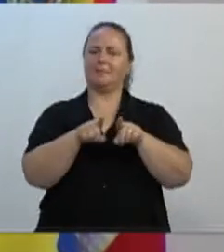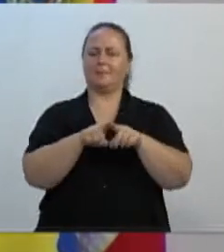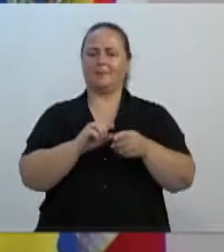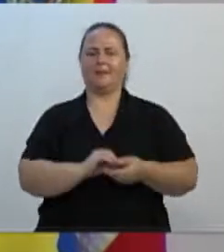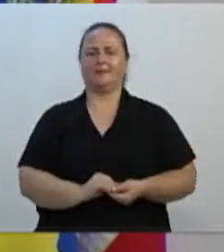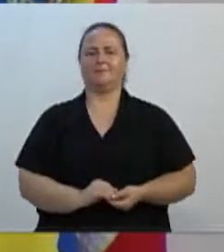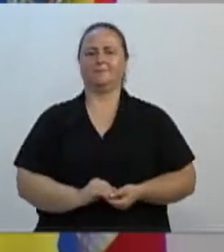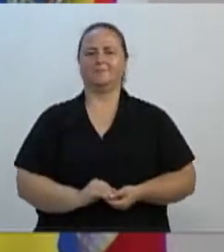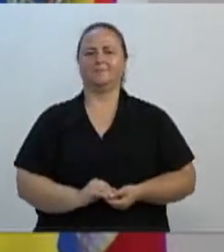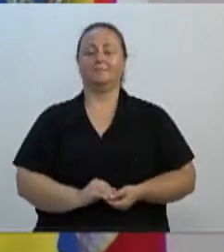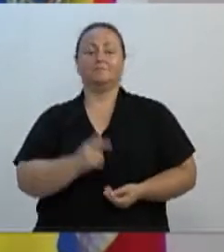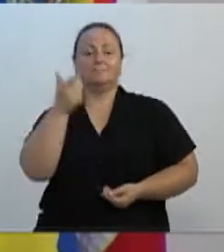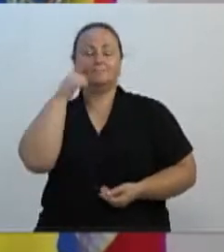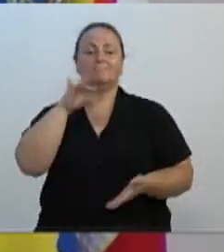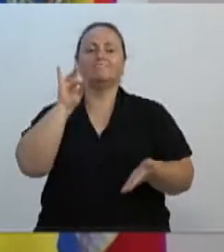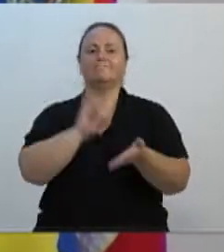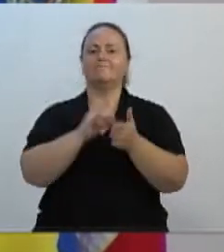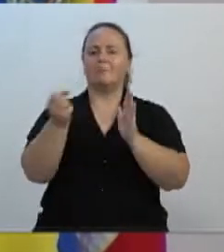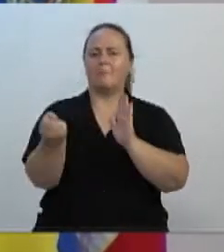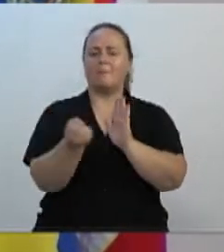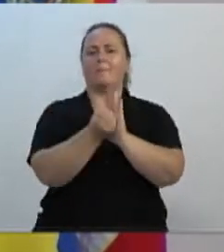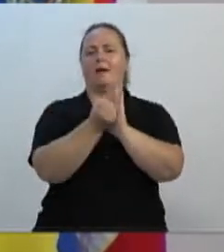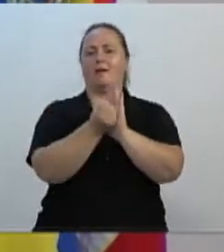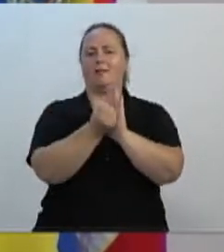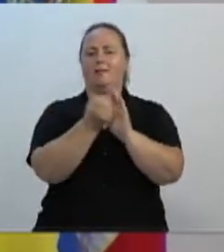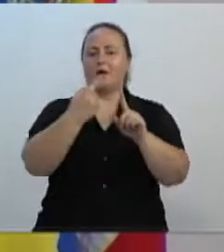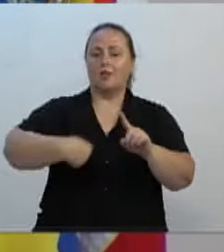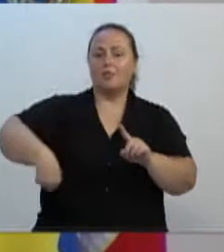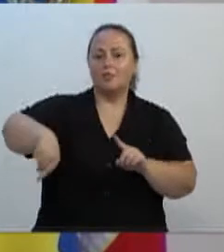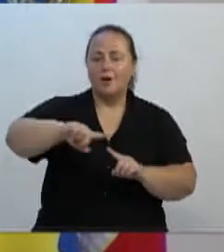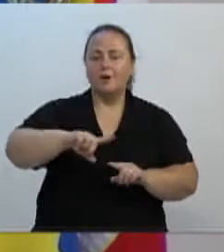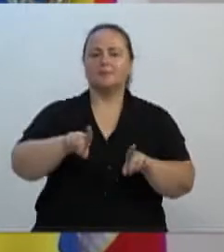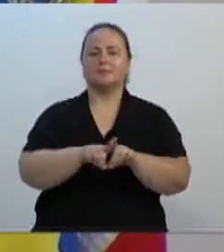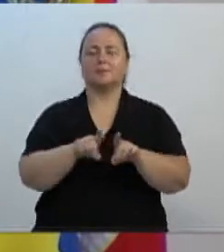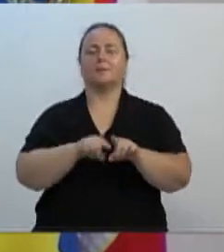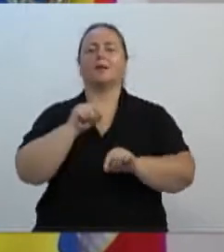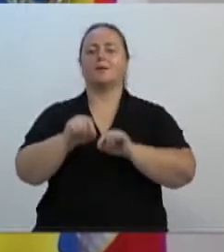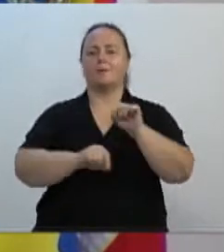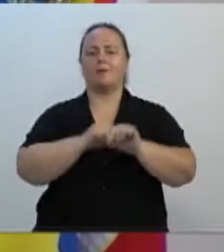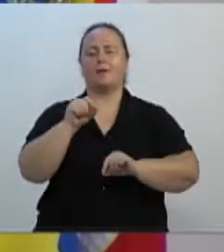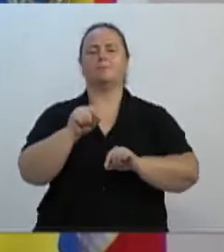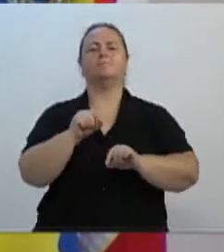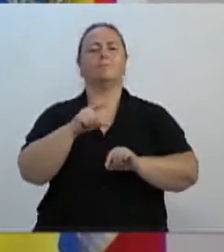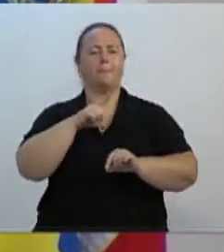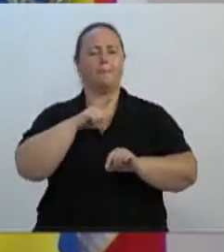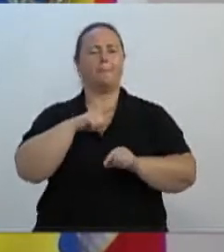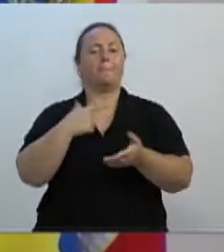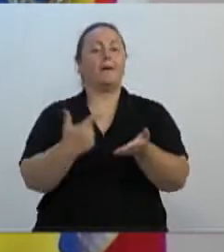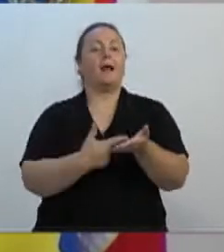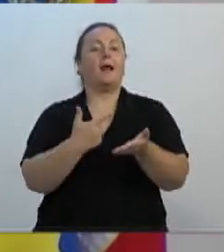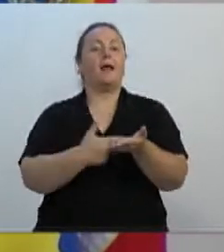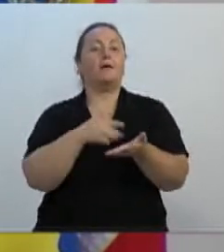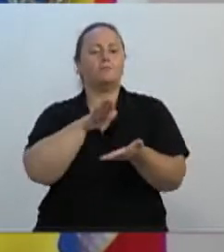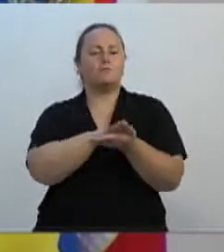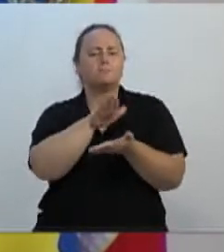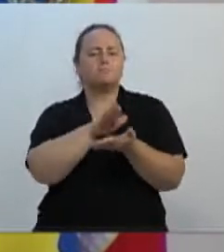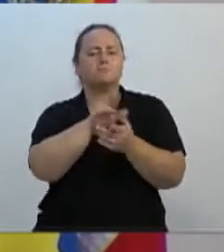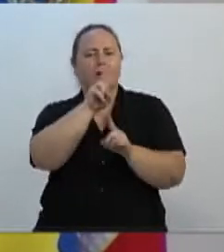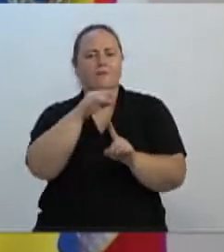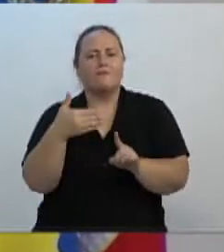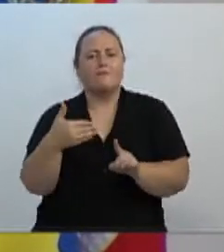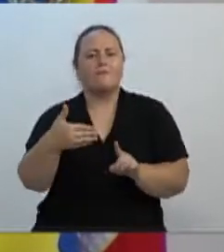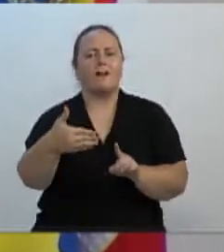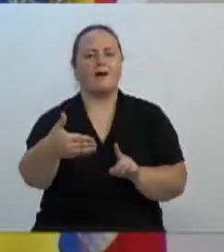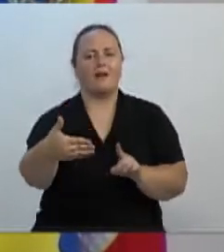e o nosso legado, também estamos elaborando um livro que deverá ser lançado no segundo semestre.